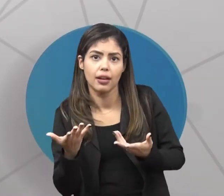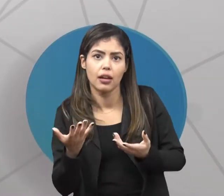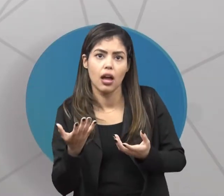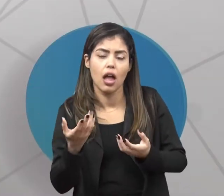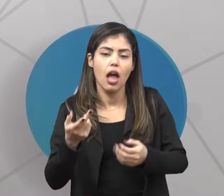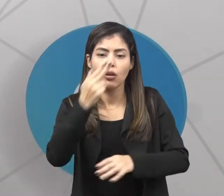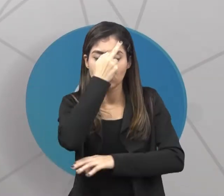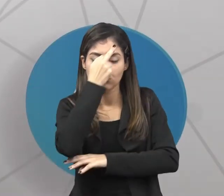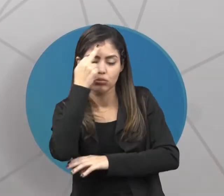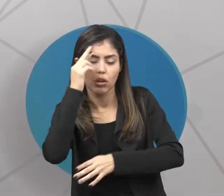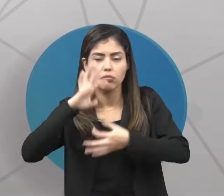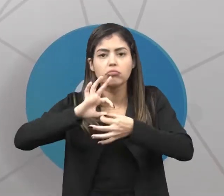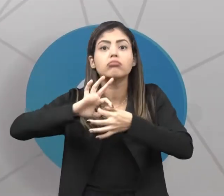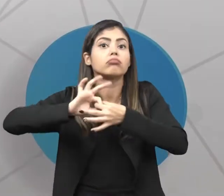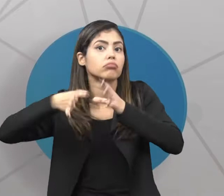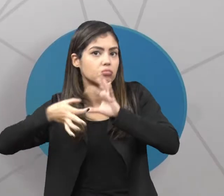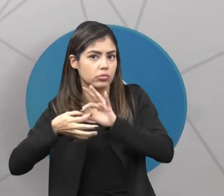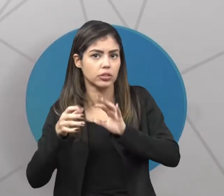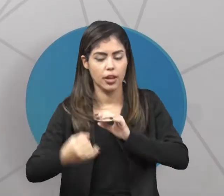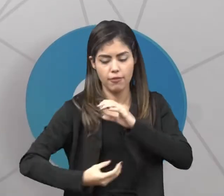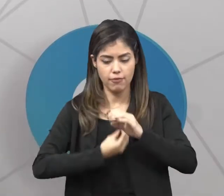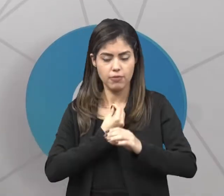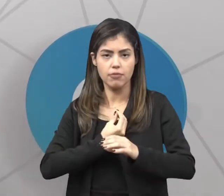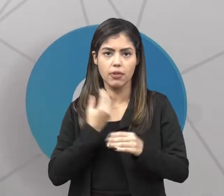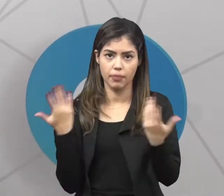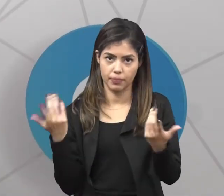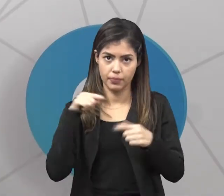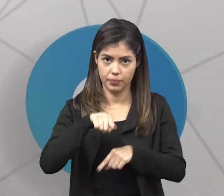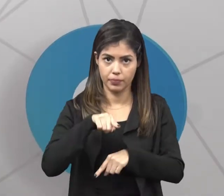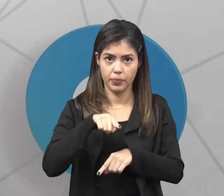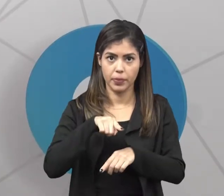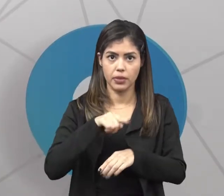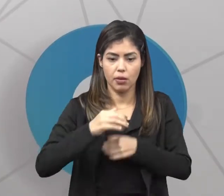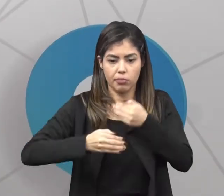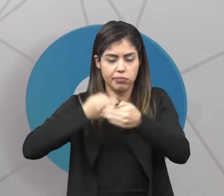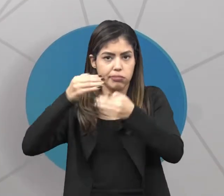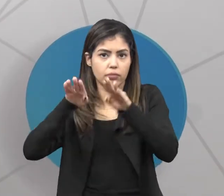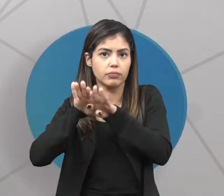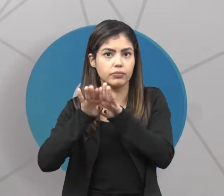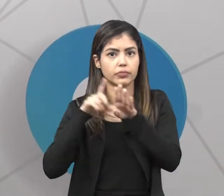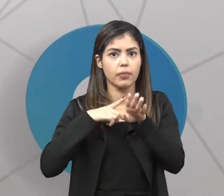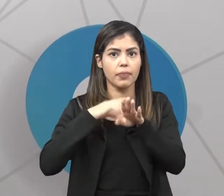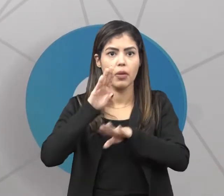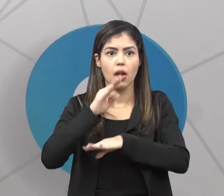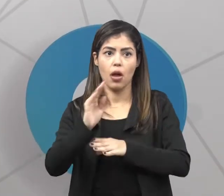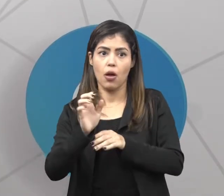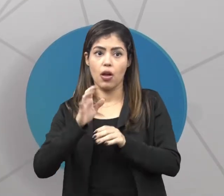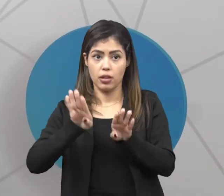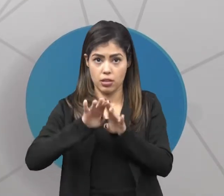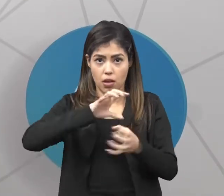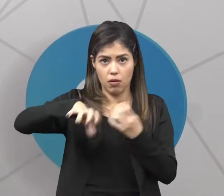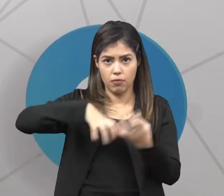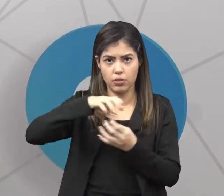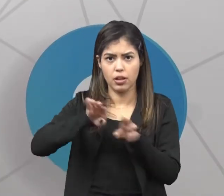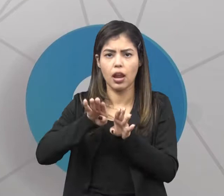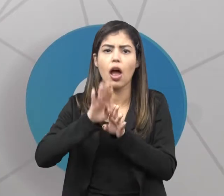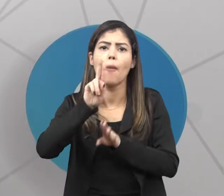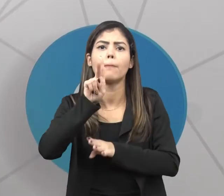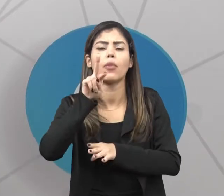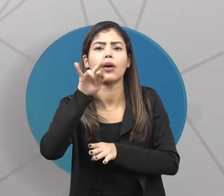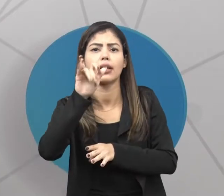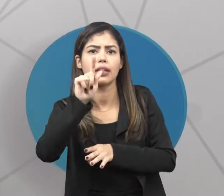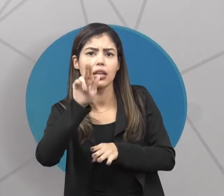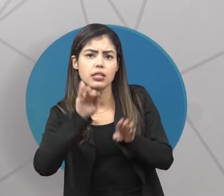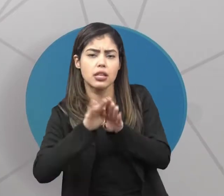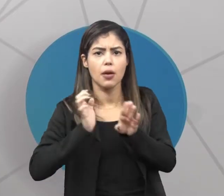que a Inglaterra vivenciava nessa época, as revoluções burguesas, no caso a Revolução Puritana e a Revolução